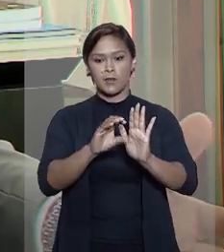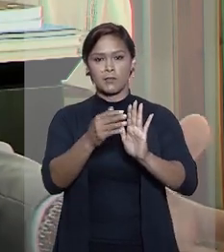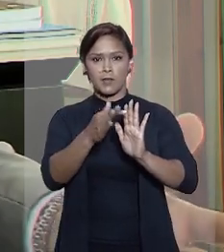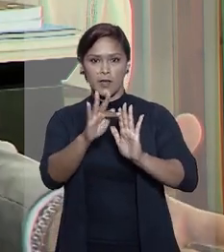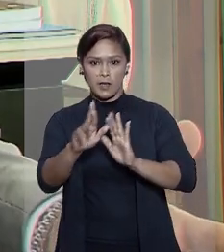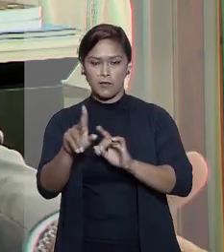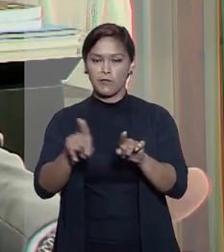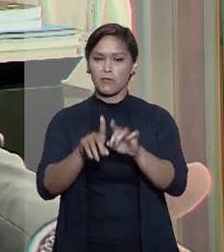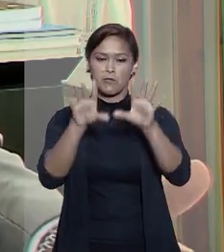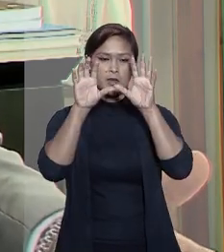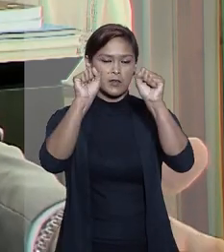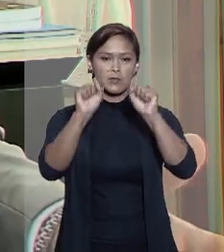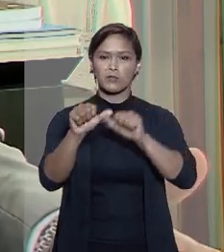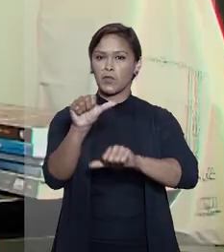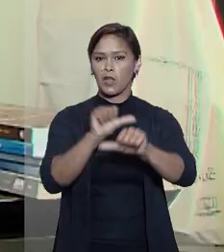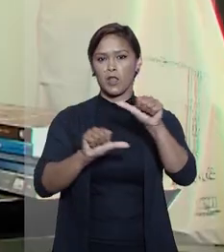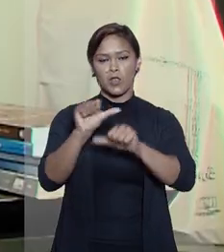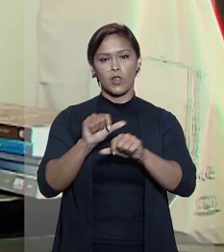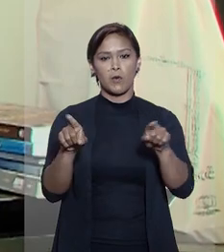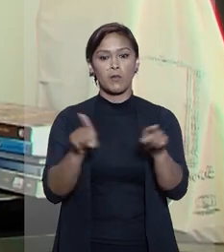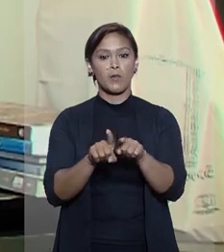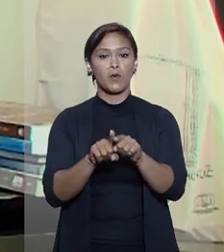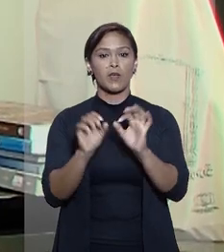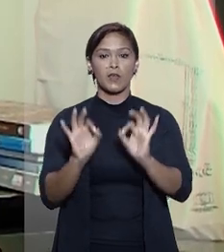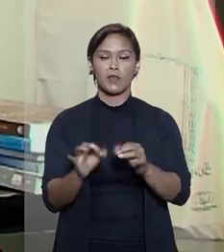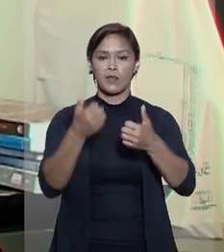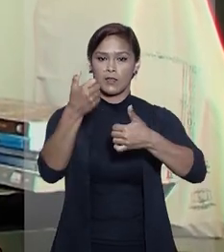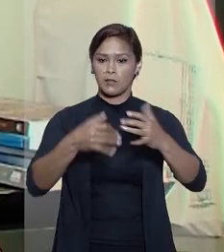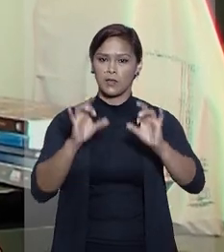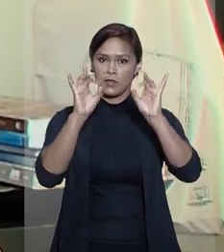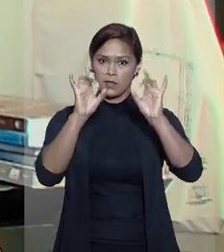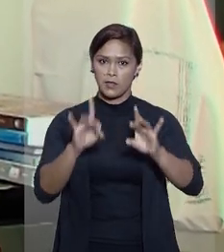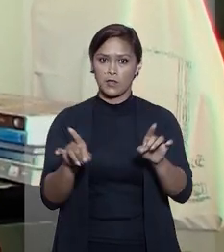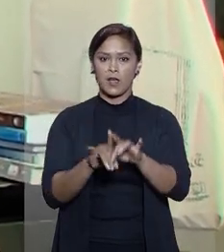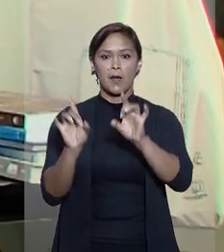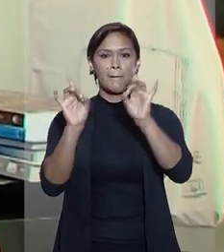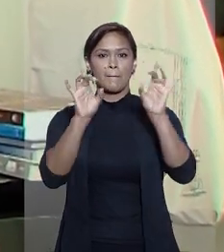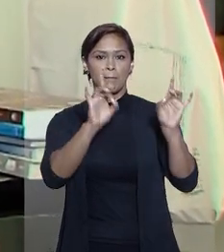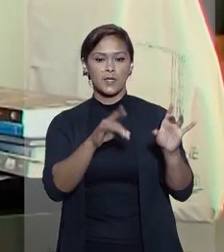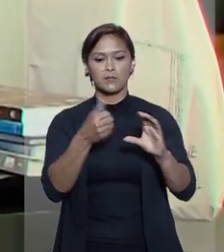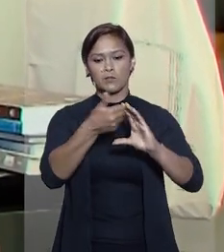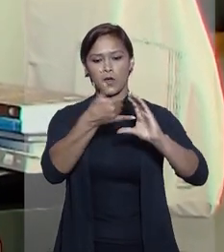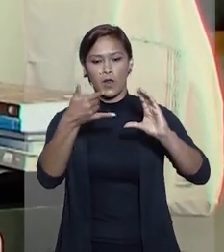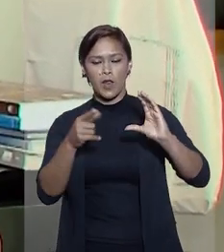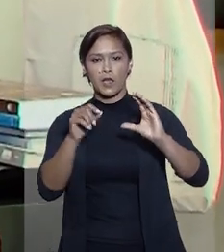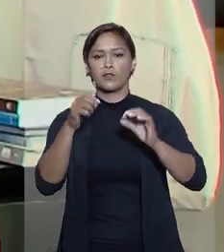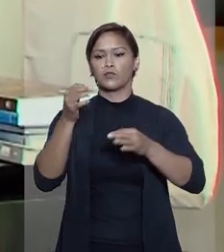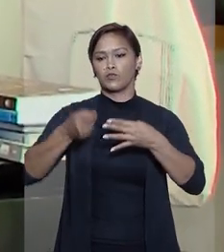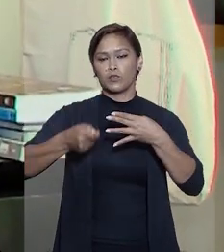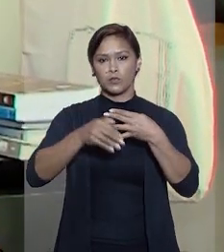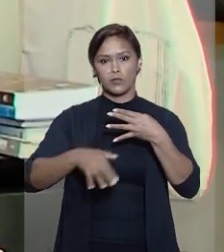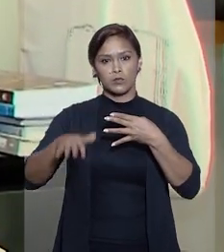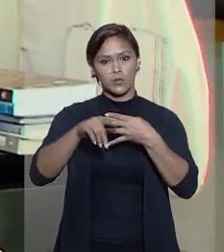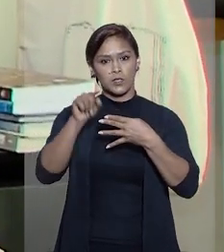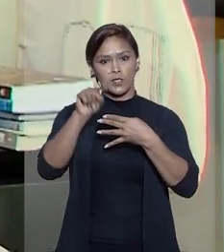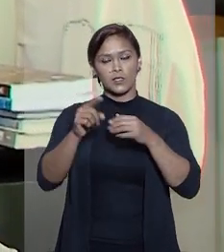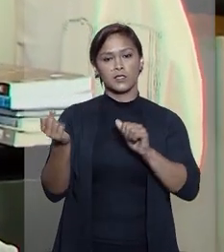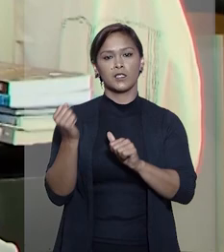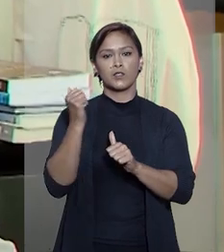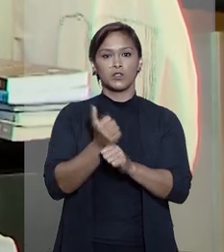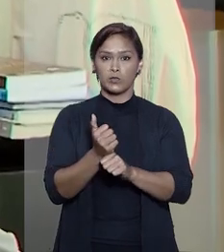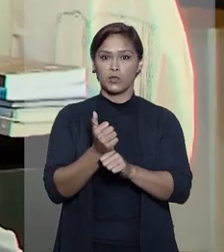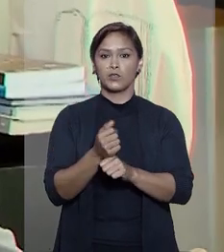CBF ao tribunal não subsiste. Humberto Martins destacou que a principal característica da jurisdição é a